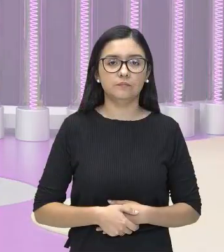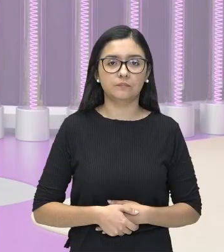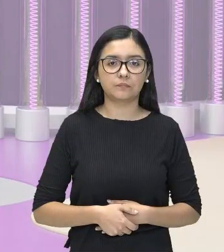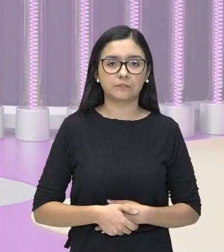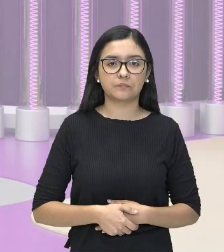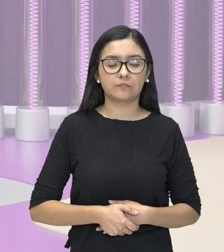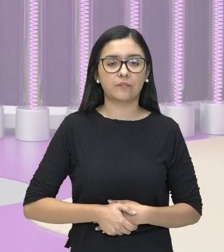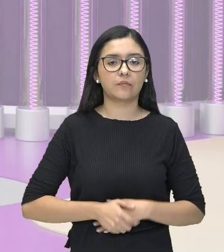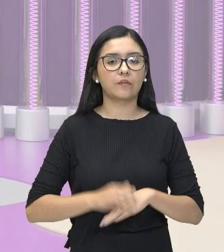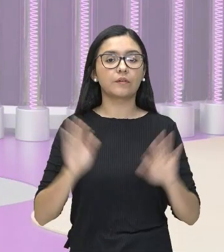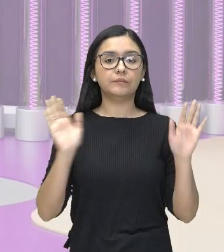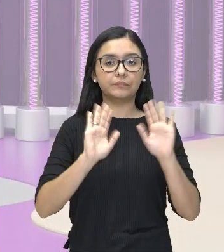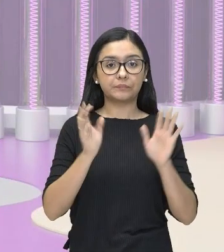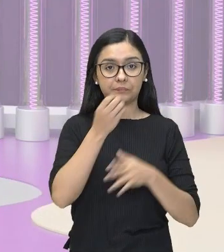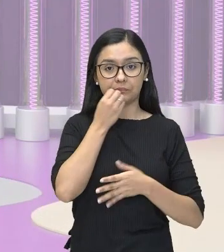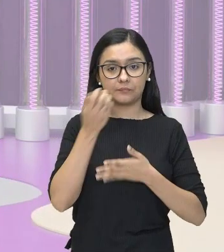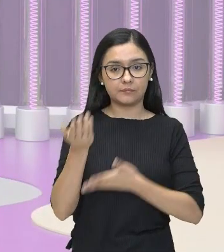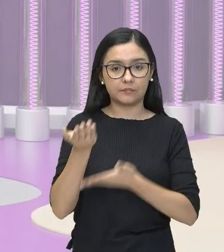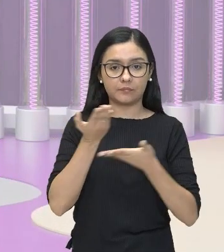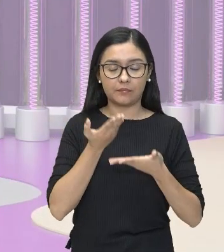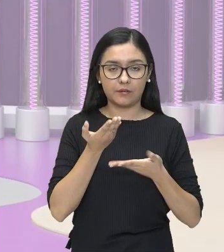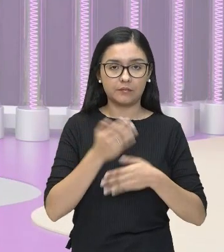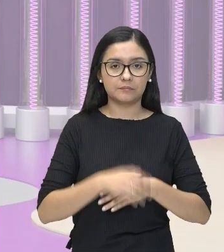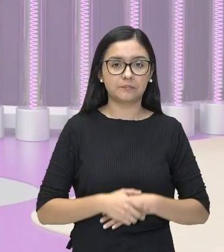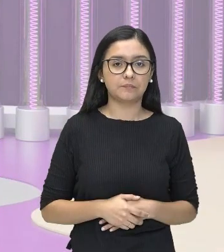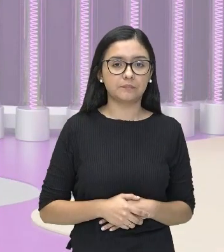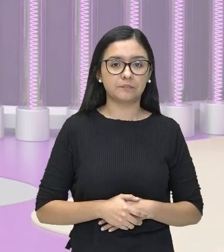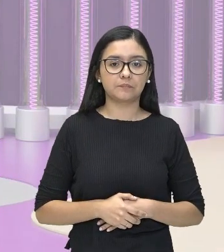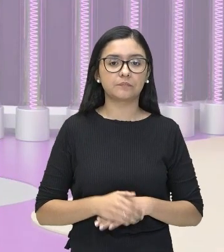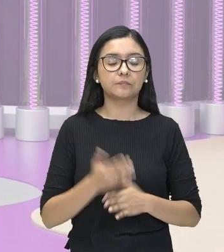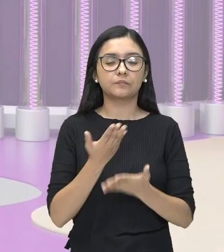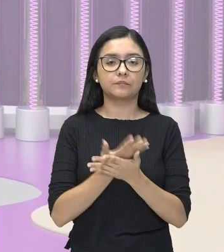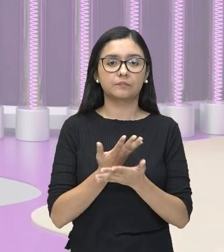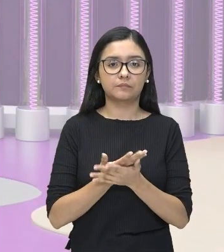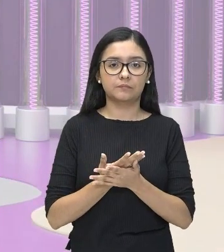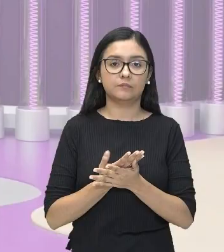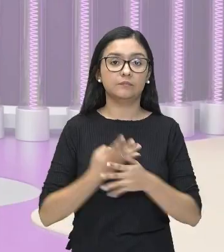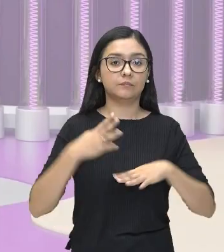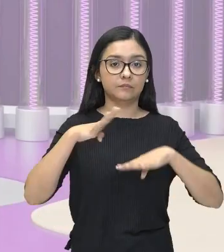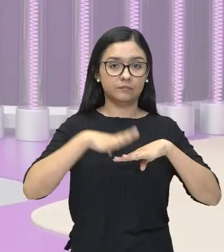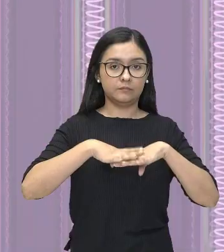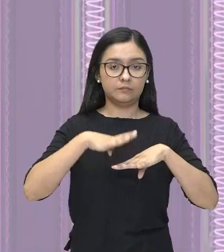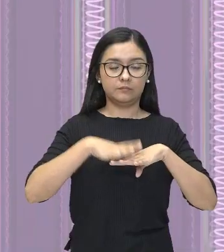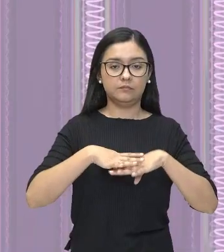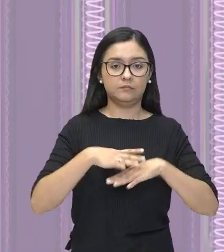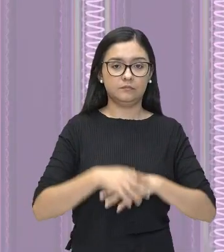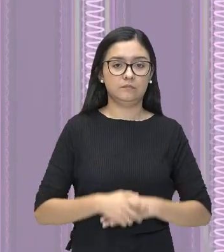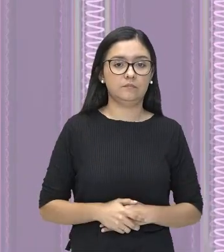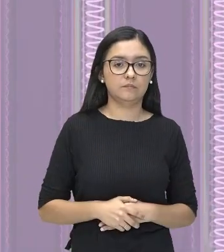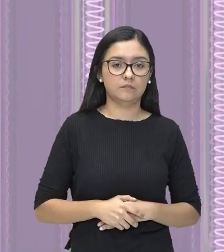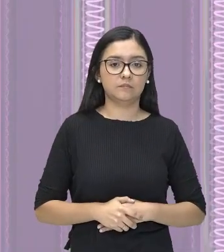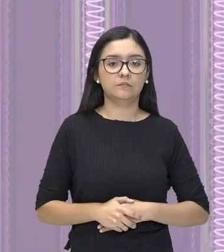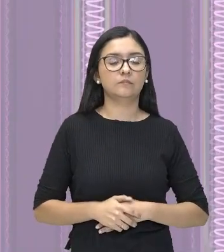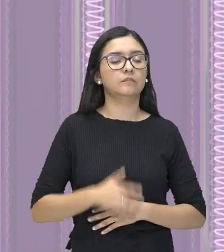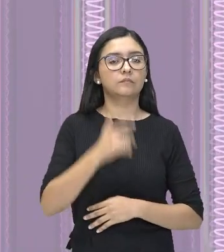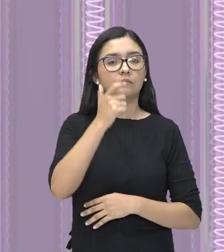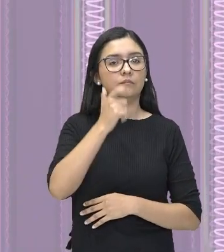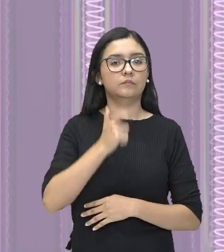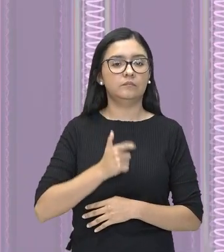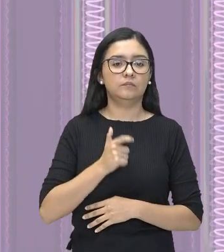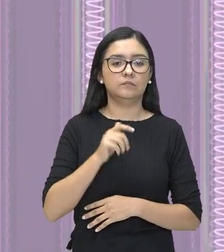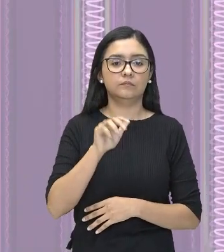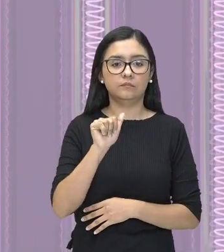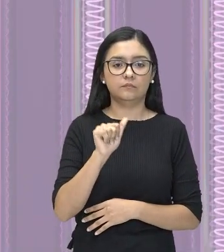Olá, seja bem-vinda, seja bem-vindo a mais uma aula de matemática aqui comigo. Sou o professor